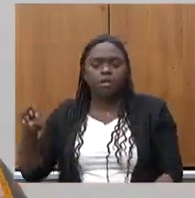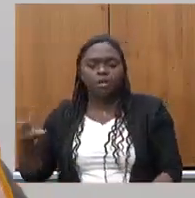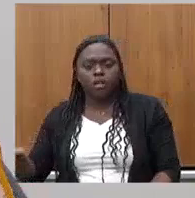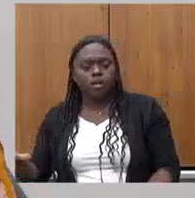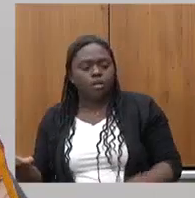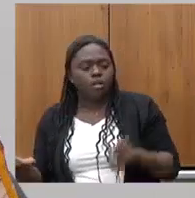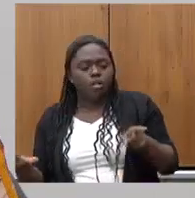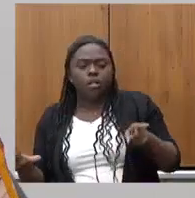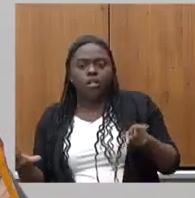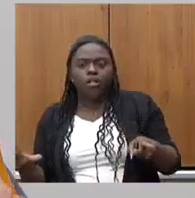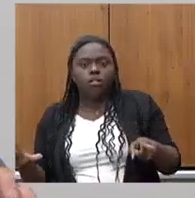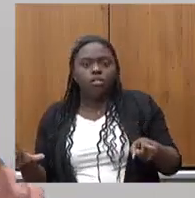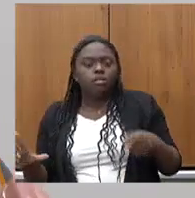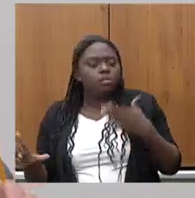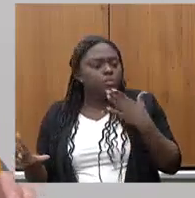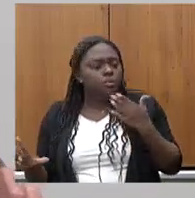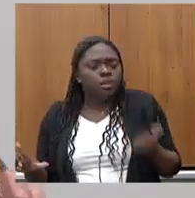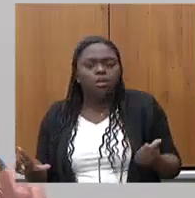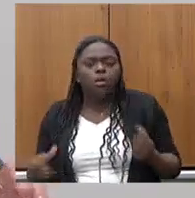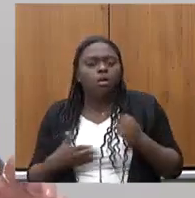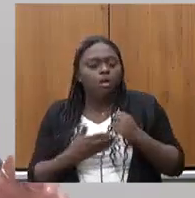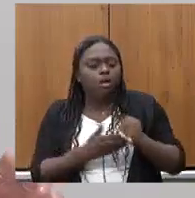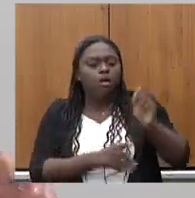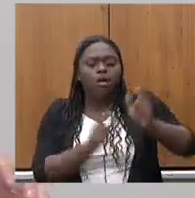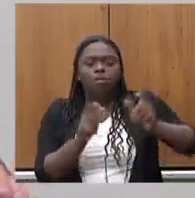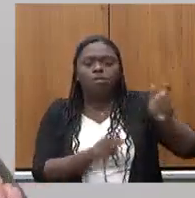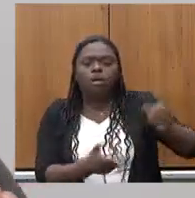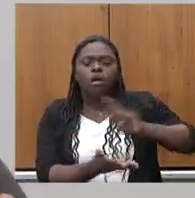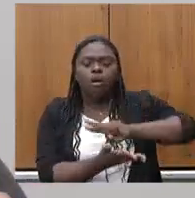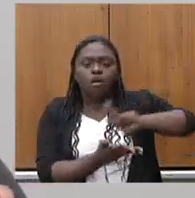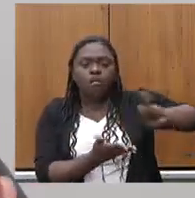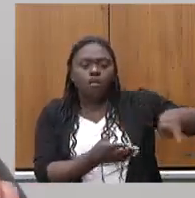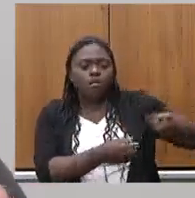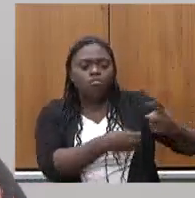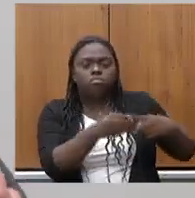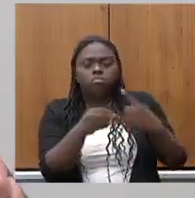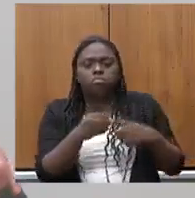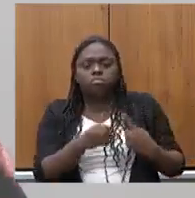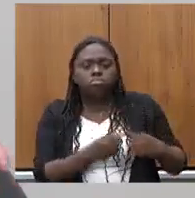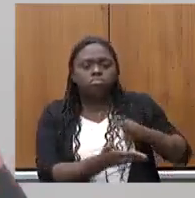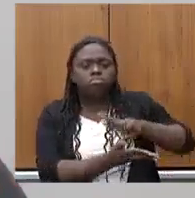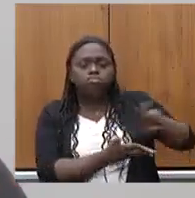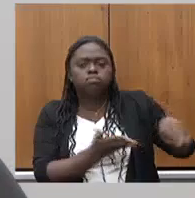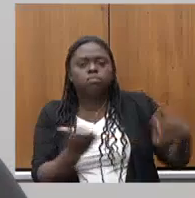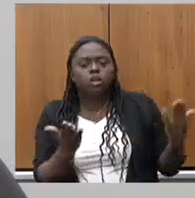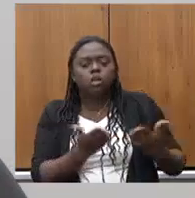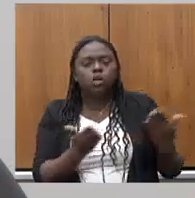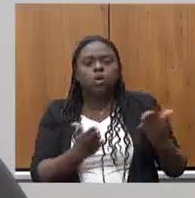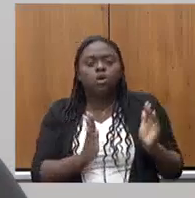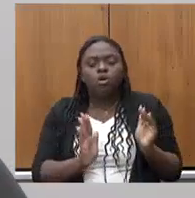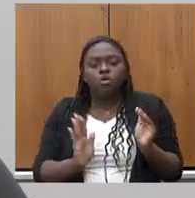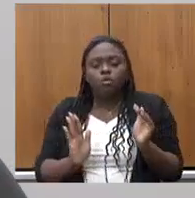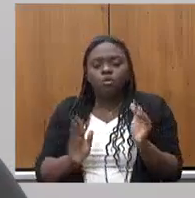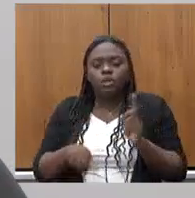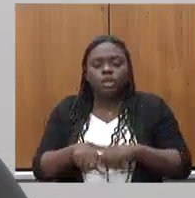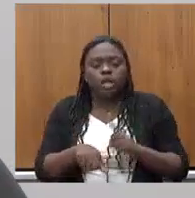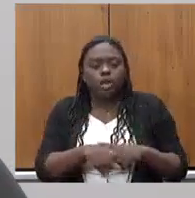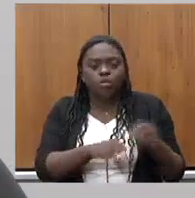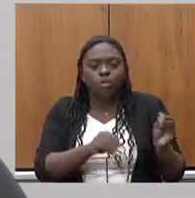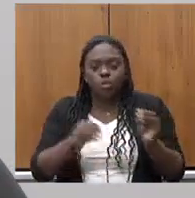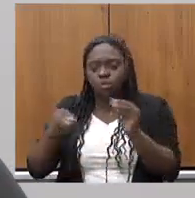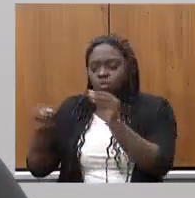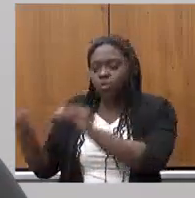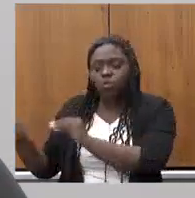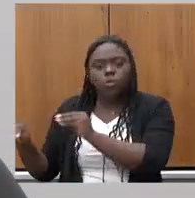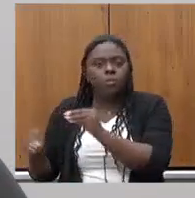tanta gente atendia tanta gente e tantos municípios que agora está tudo concentrado o tempo de deslocamento é